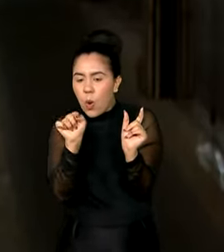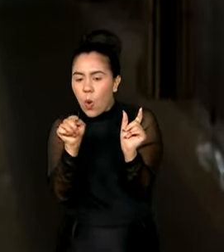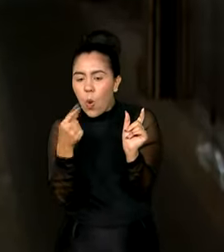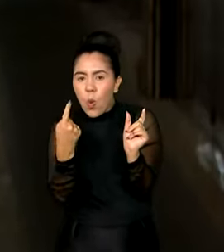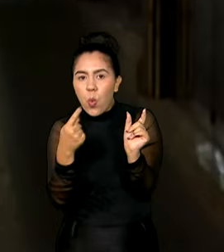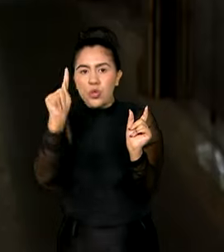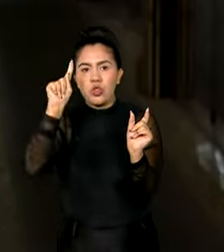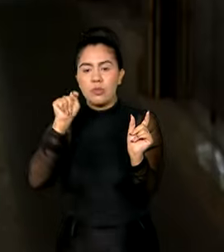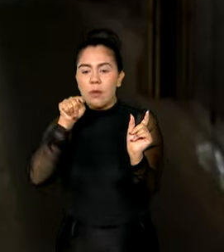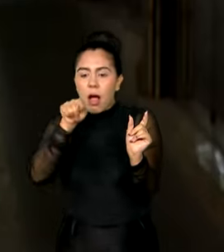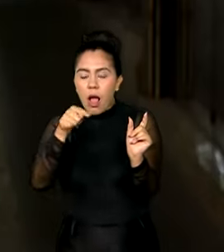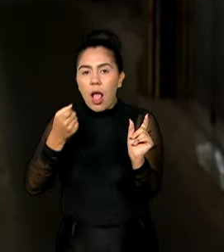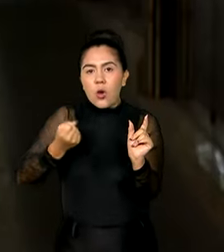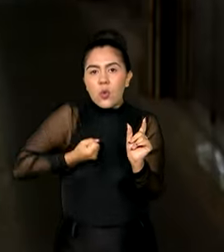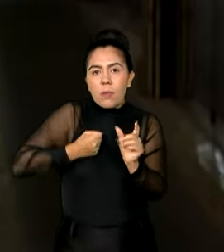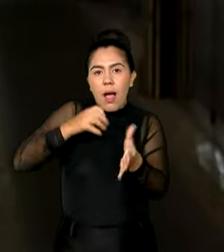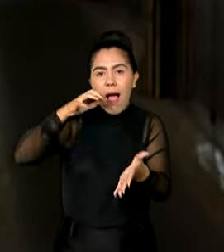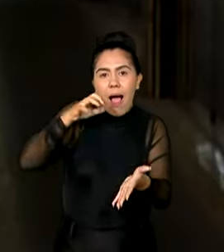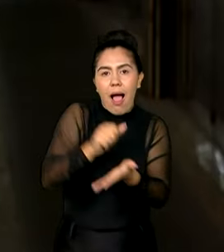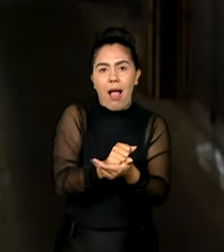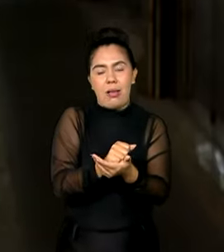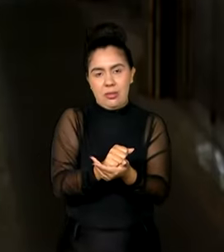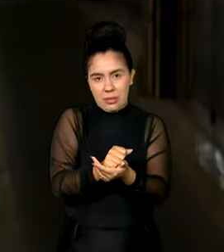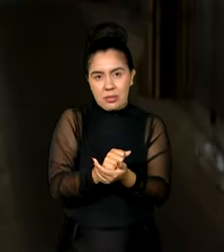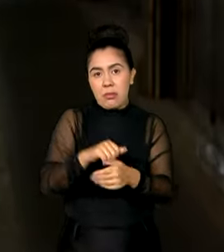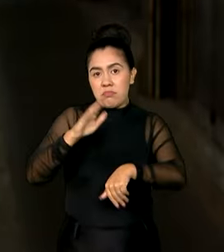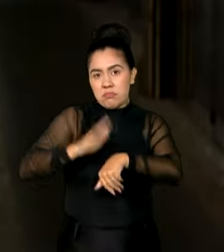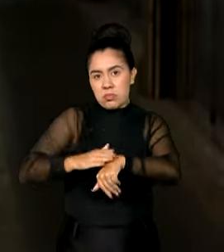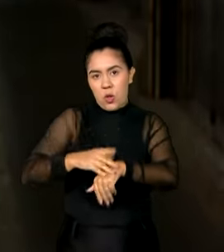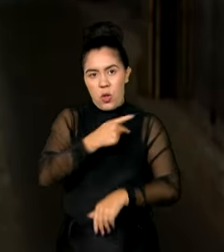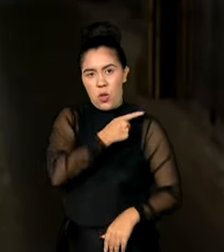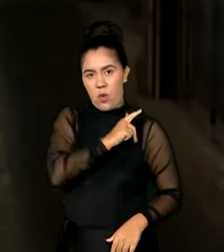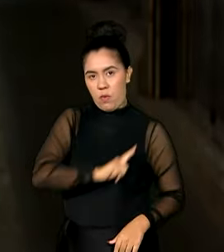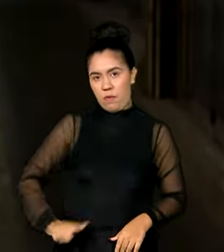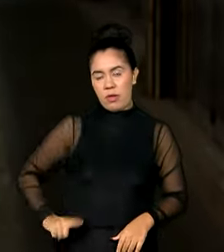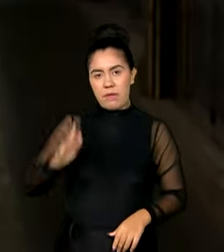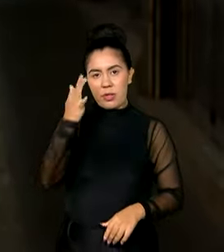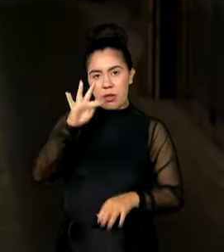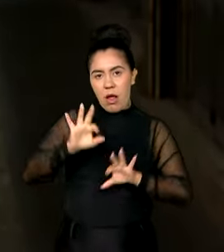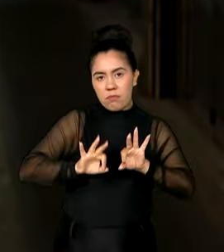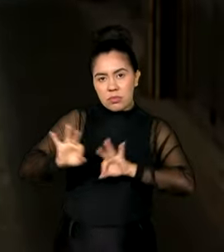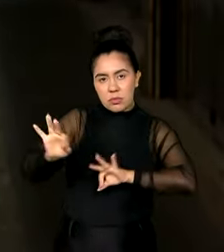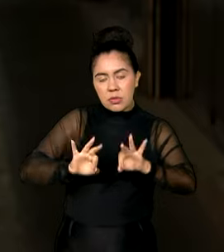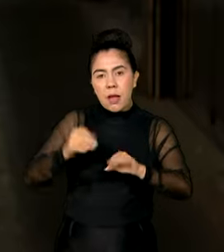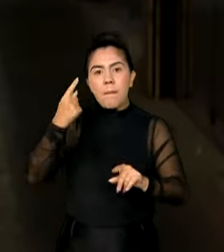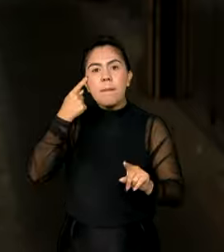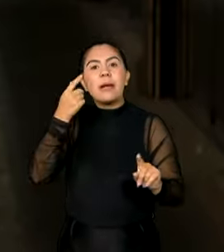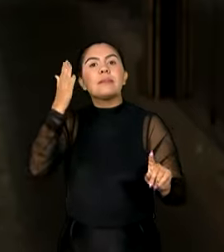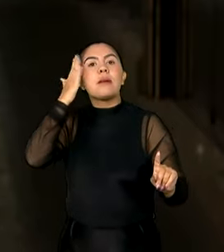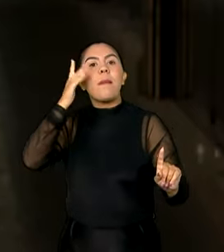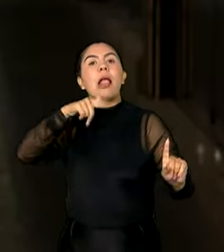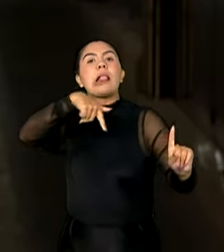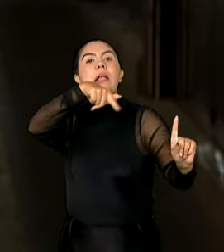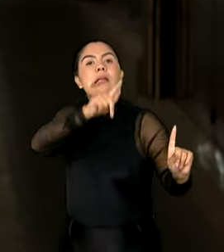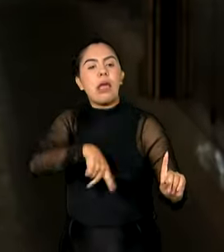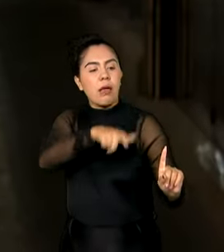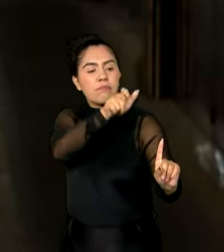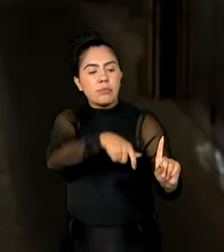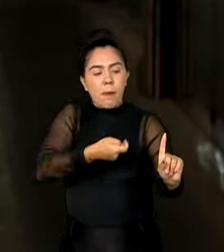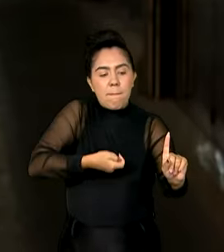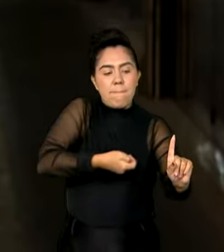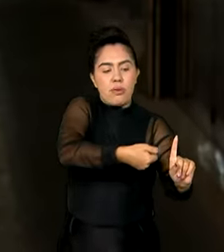identificação, é um cadastro feito pelo governo federal para identificar aquelas pessoas que recebem os